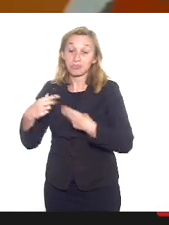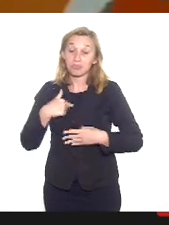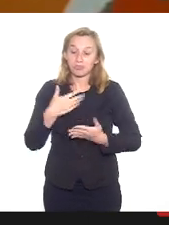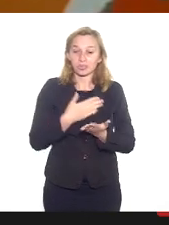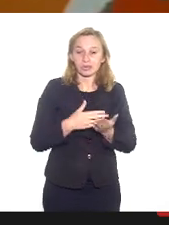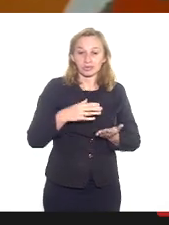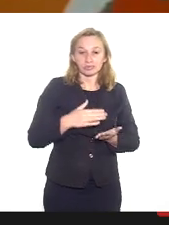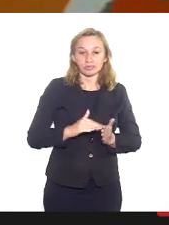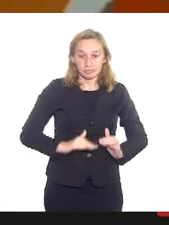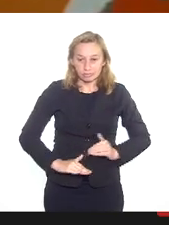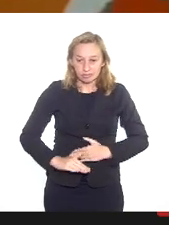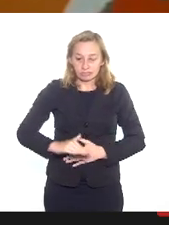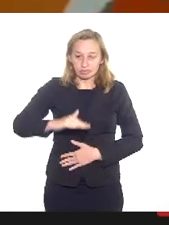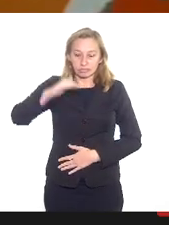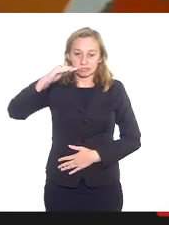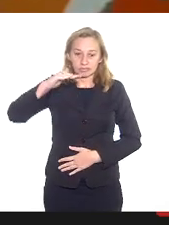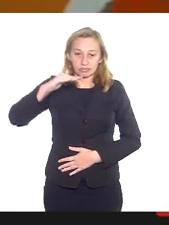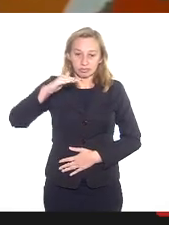com essa riqueza